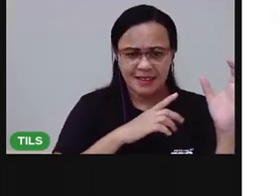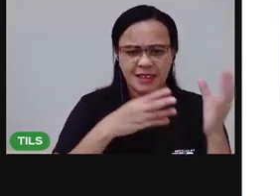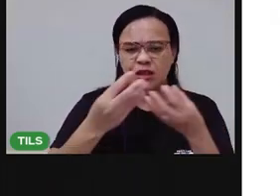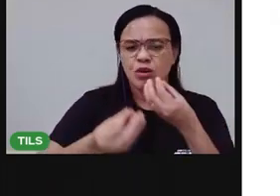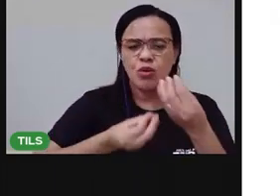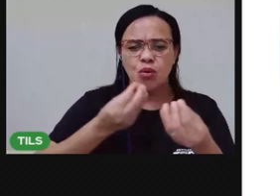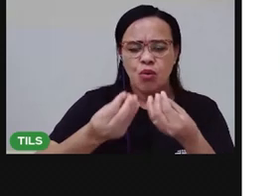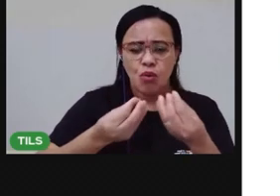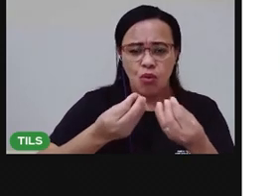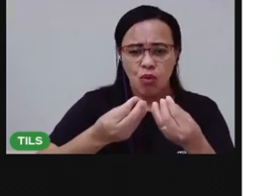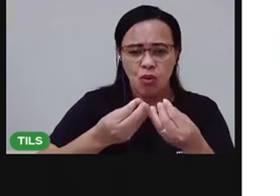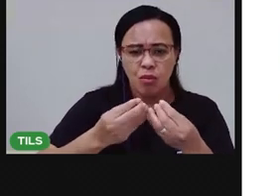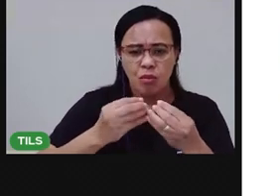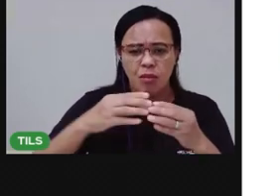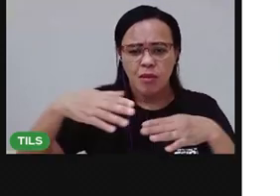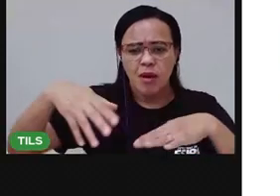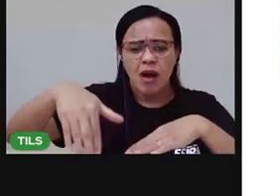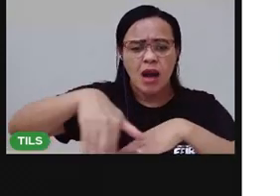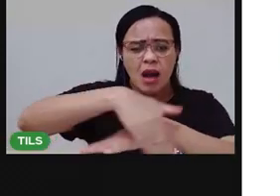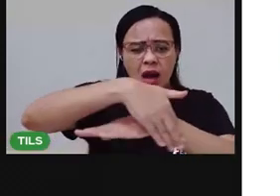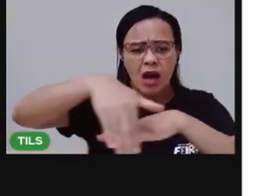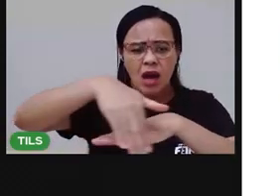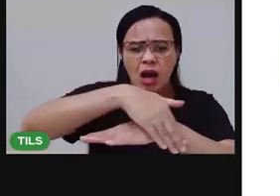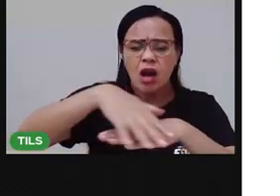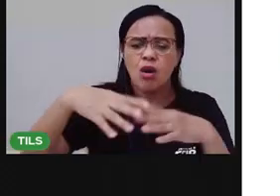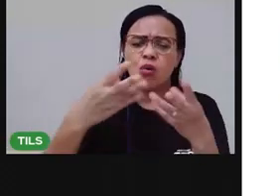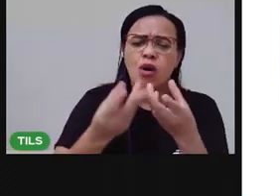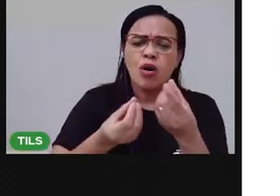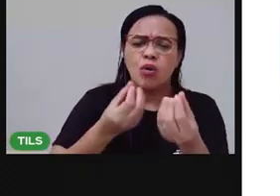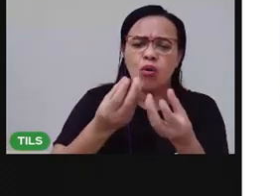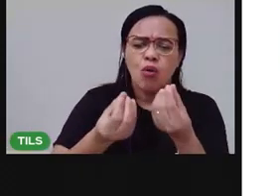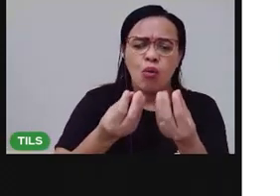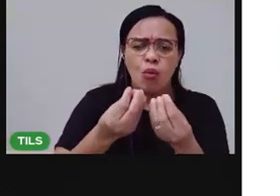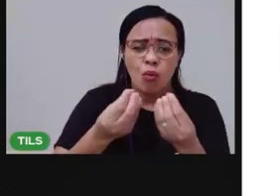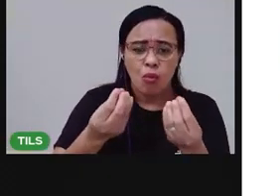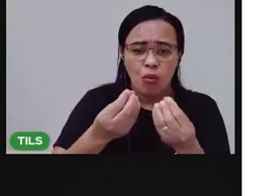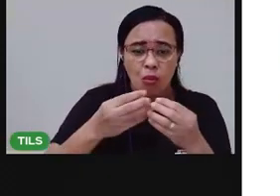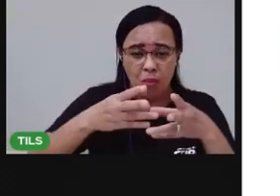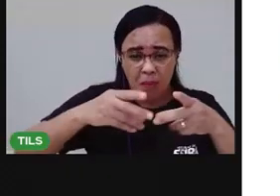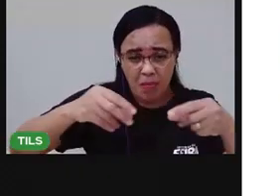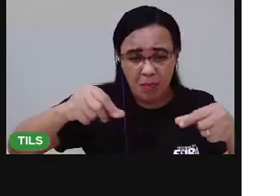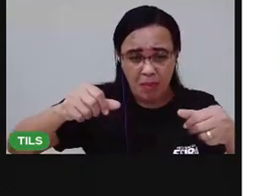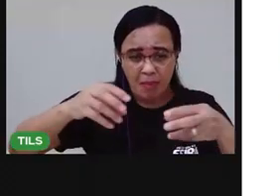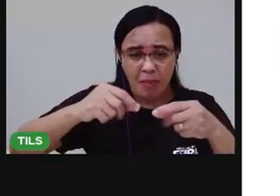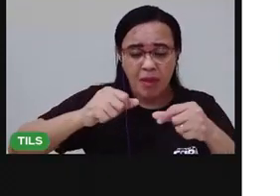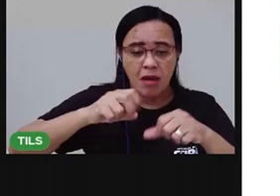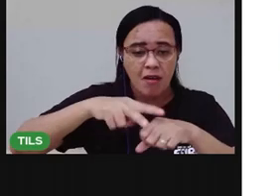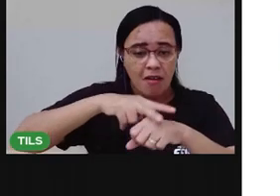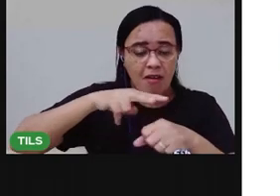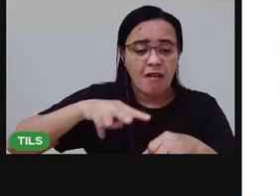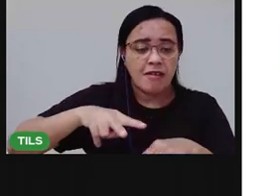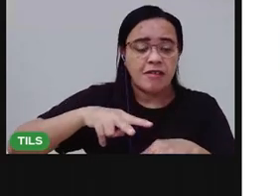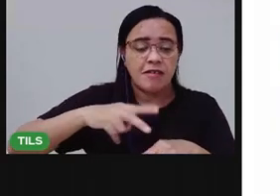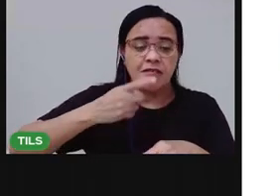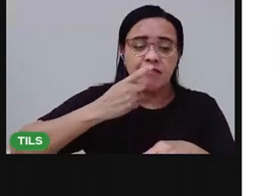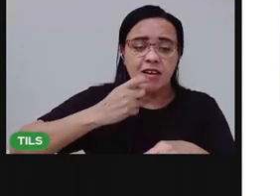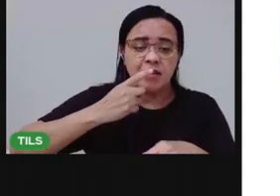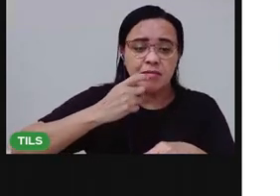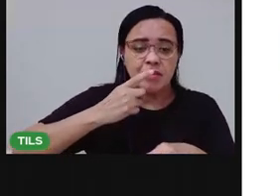É calçado? A estrada é de barro? Como é esse ambiente? Te convido a